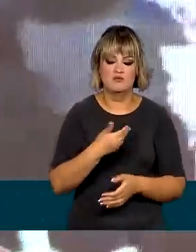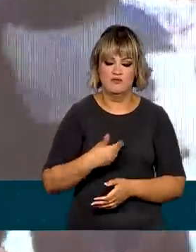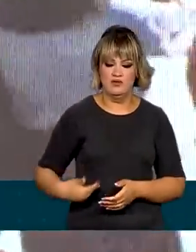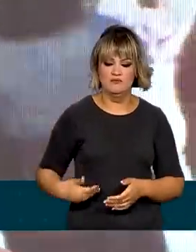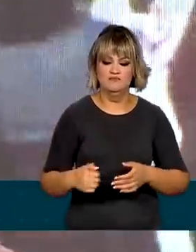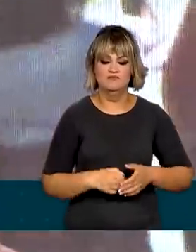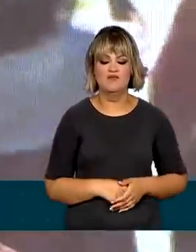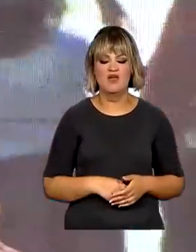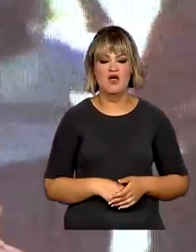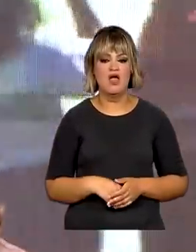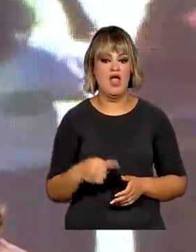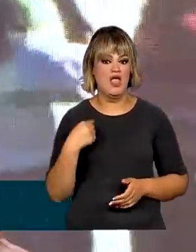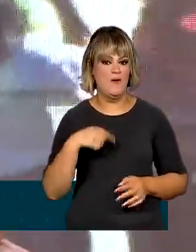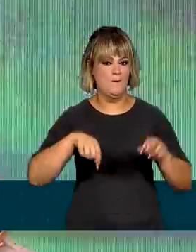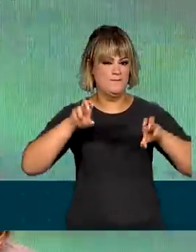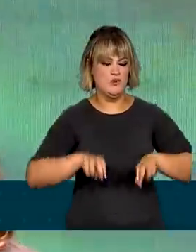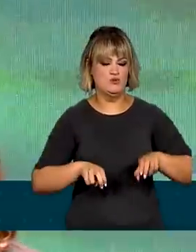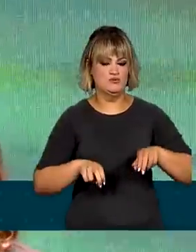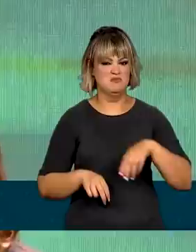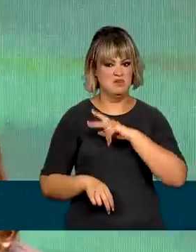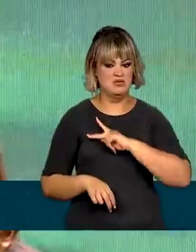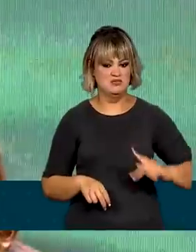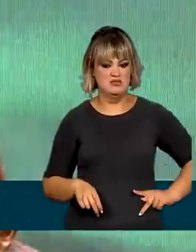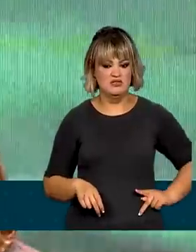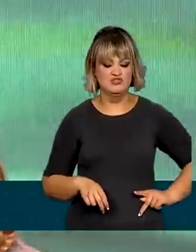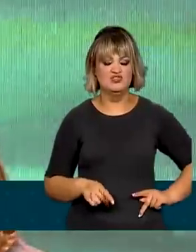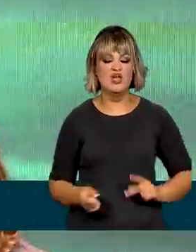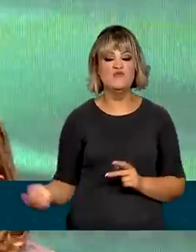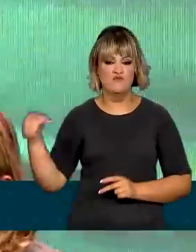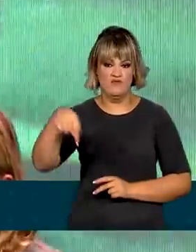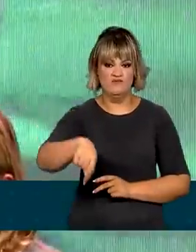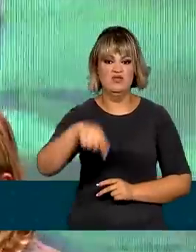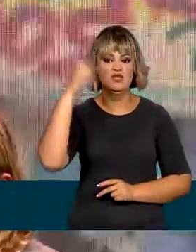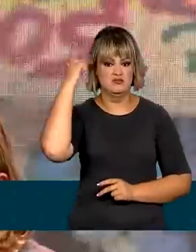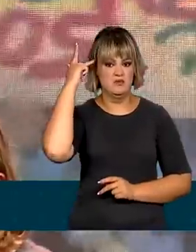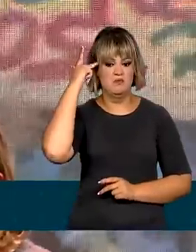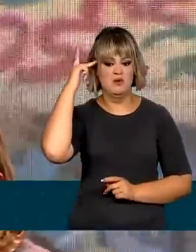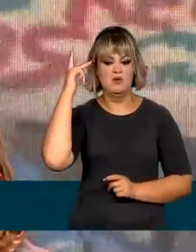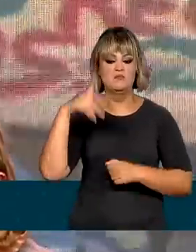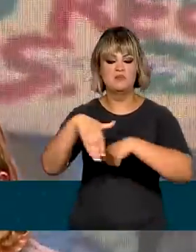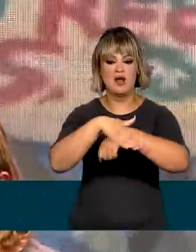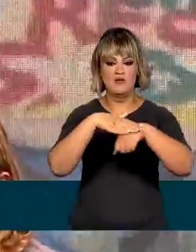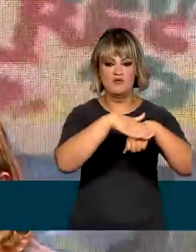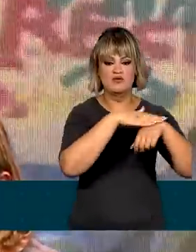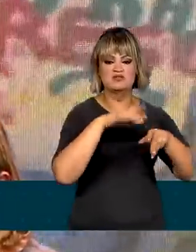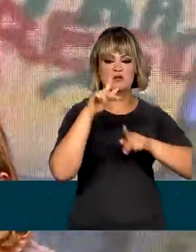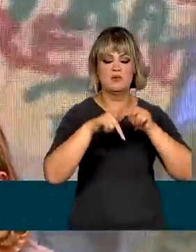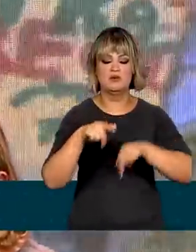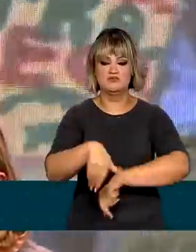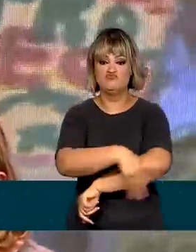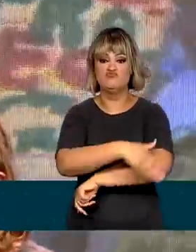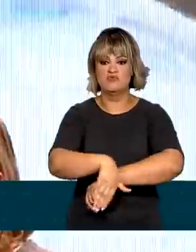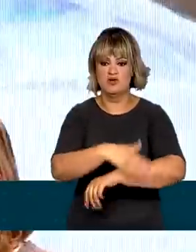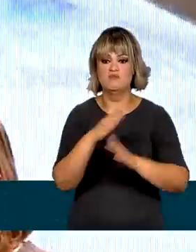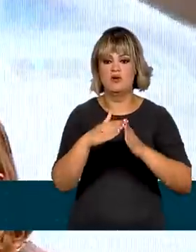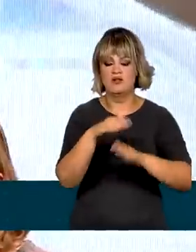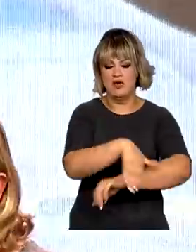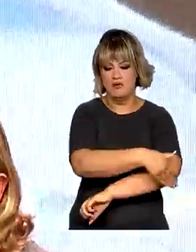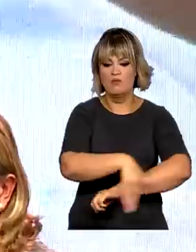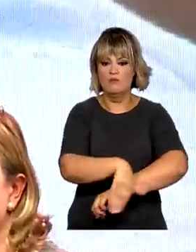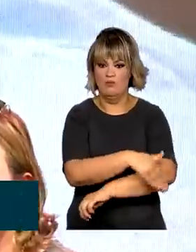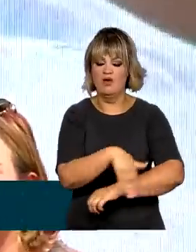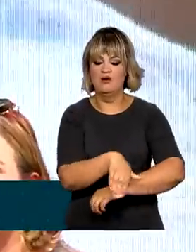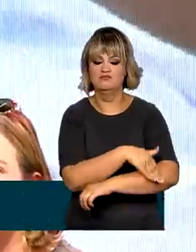presidente, eu virei a São Paulo para um encontro com o povo de rua, marcado